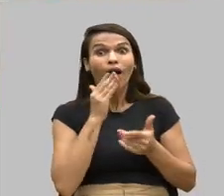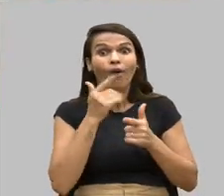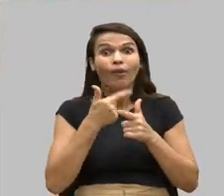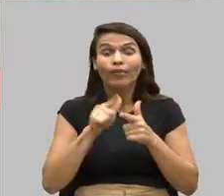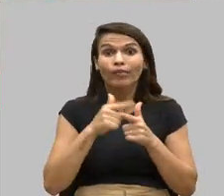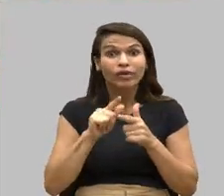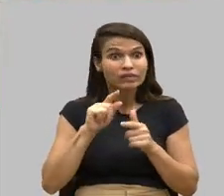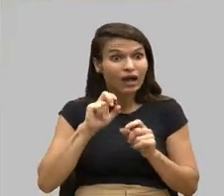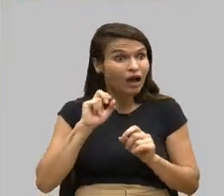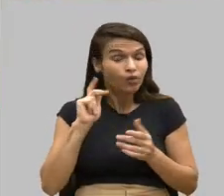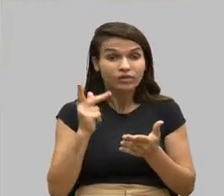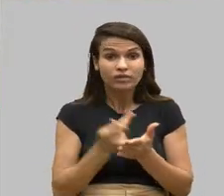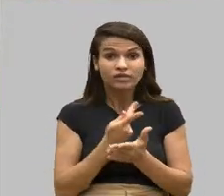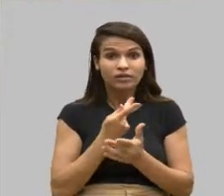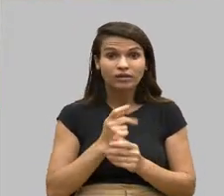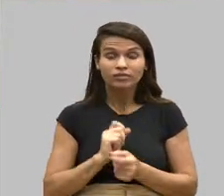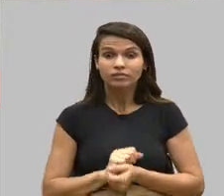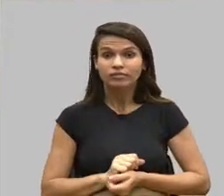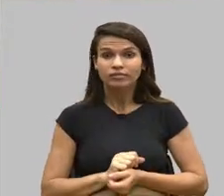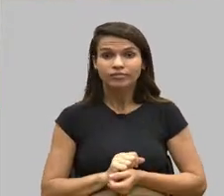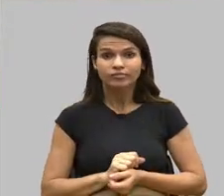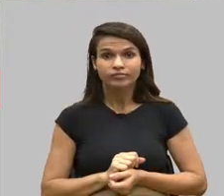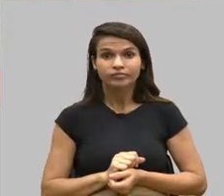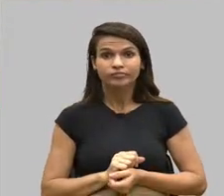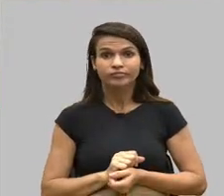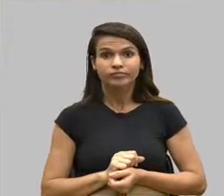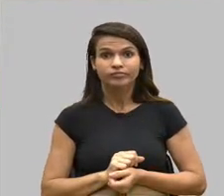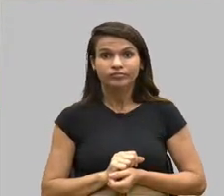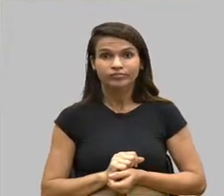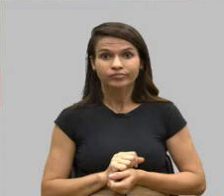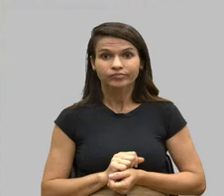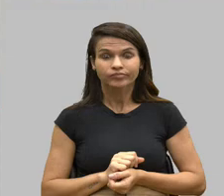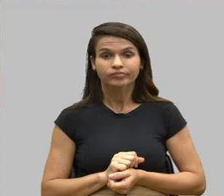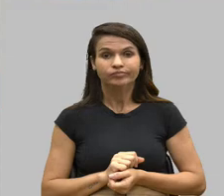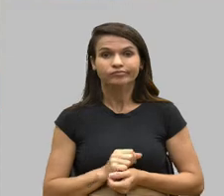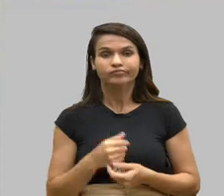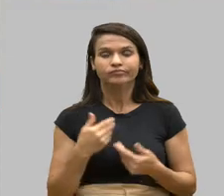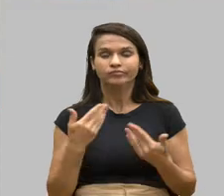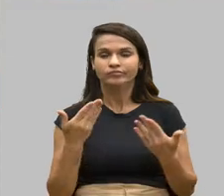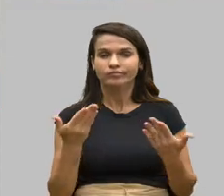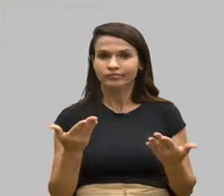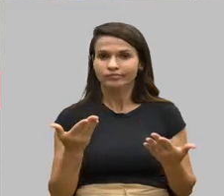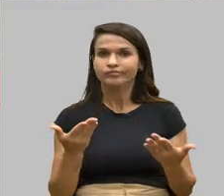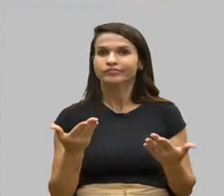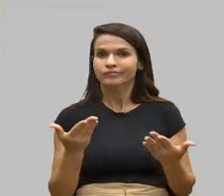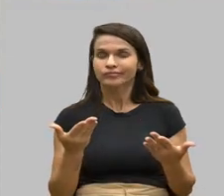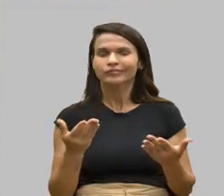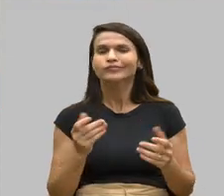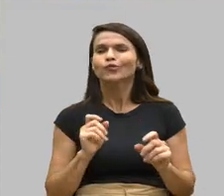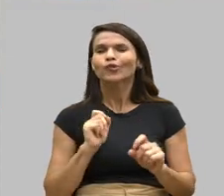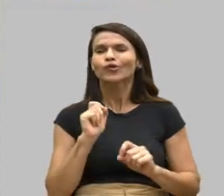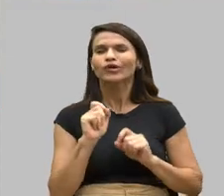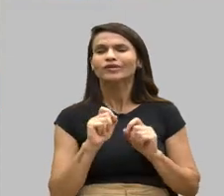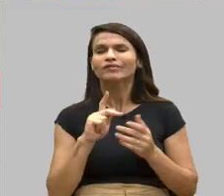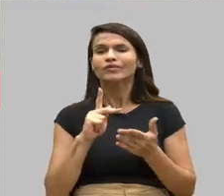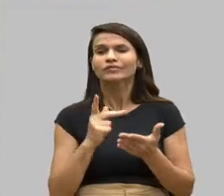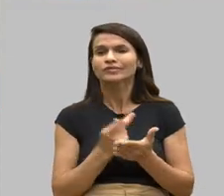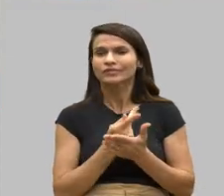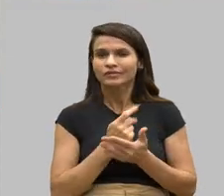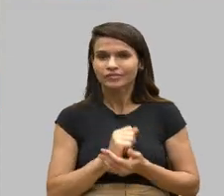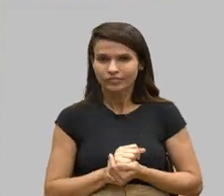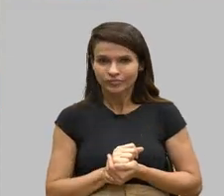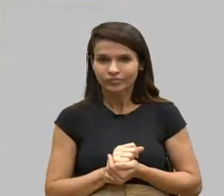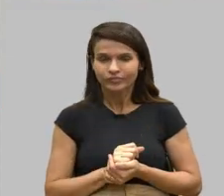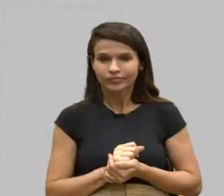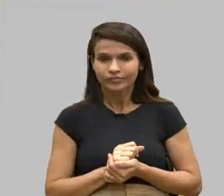que está ocorrendo? O está havendo? E aí, pasmem todos vocês. Sabe o que estava ouvindo? Sabe o que